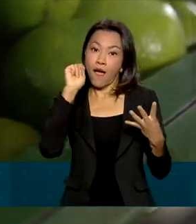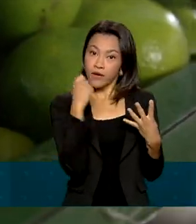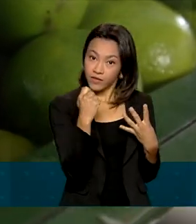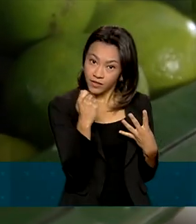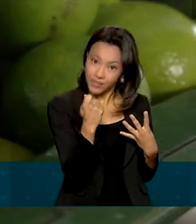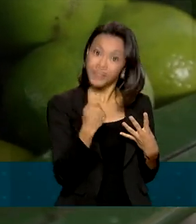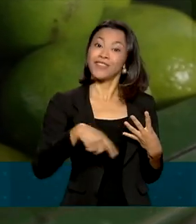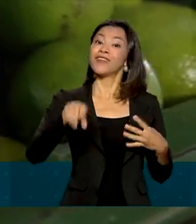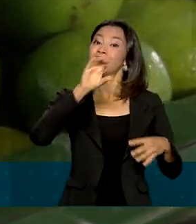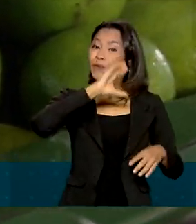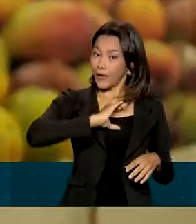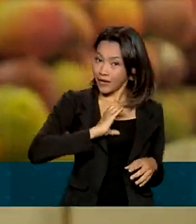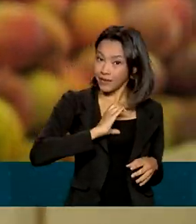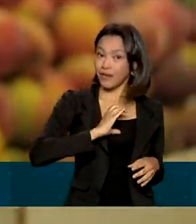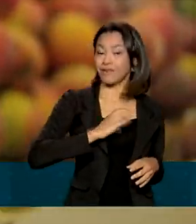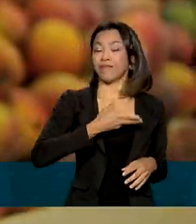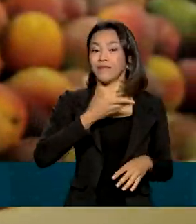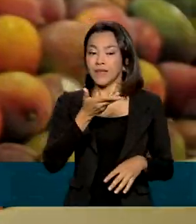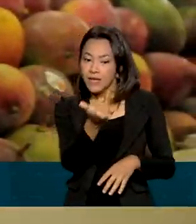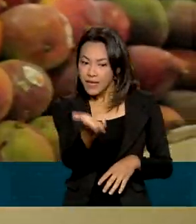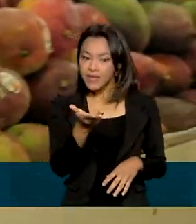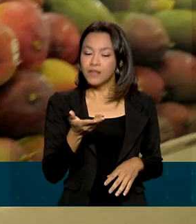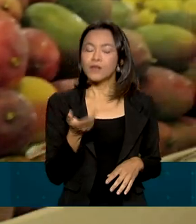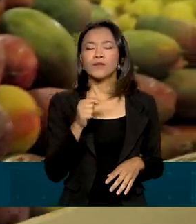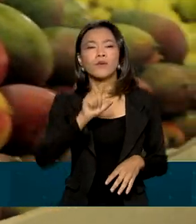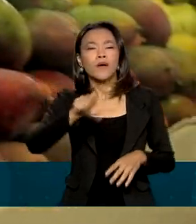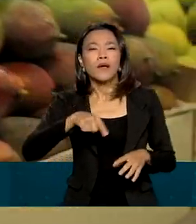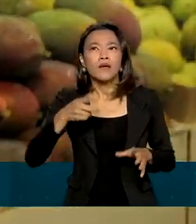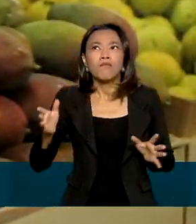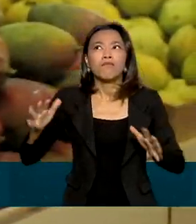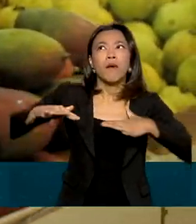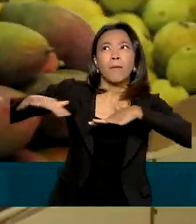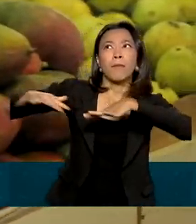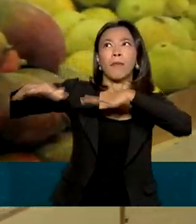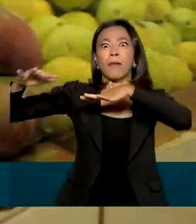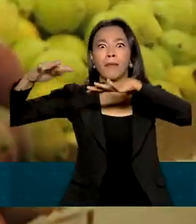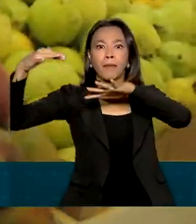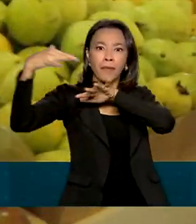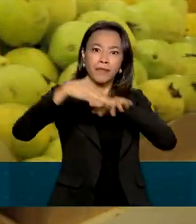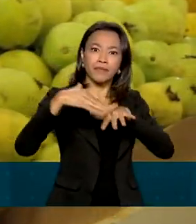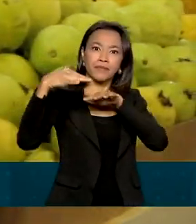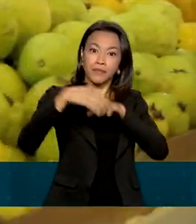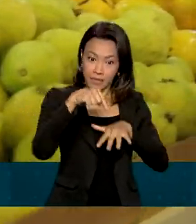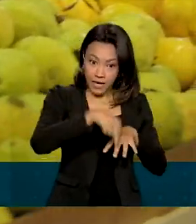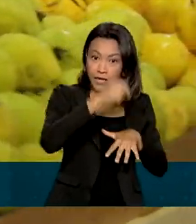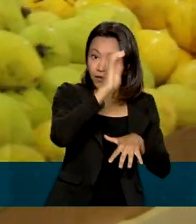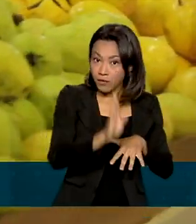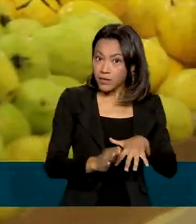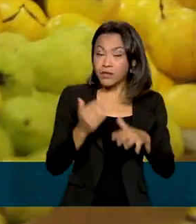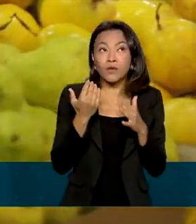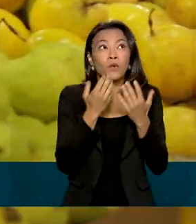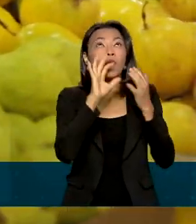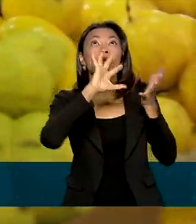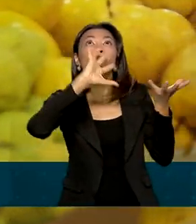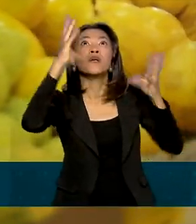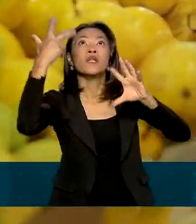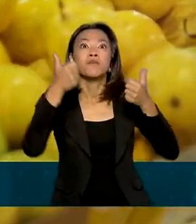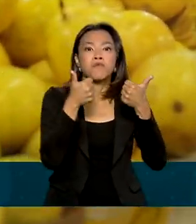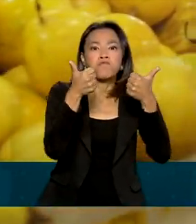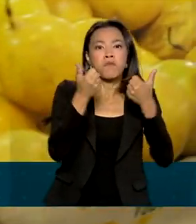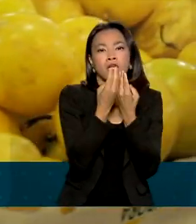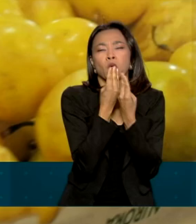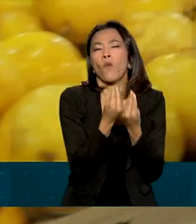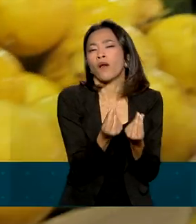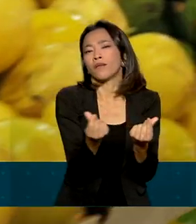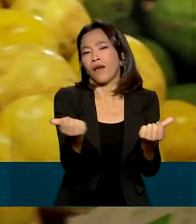e o Canadá. A demanda internacional aquecida, o clima favorável para a produção, a qualidade dos